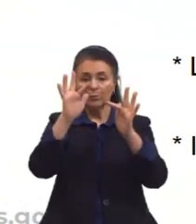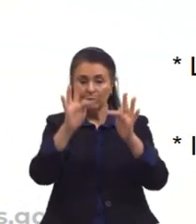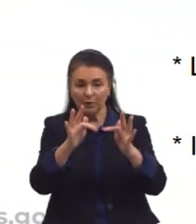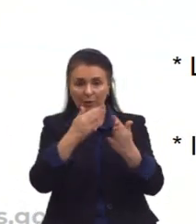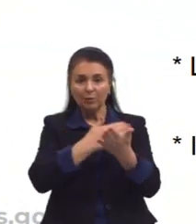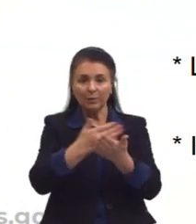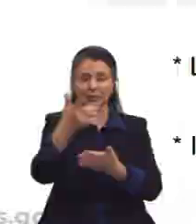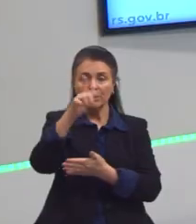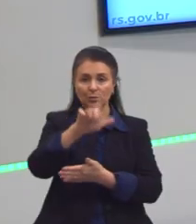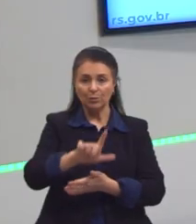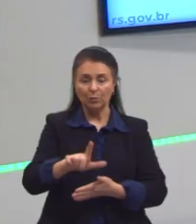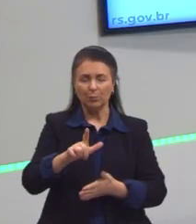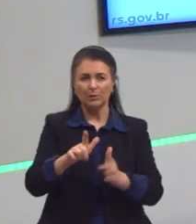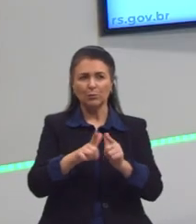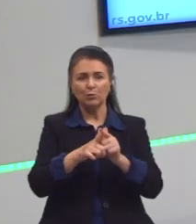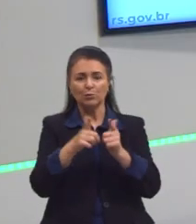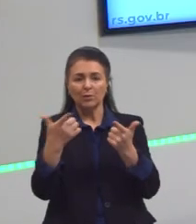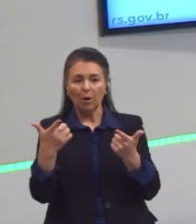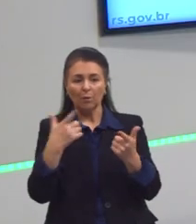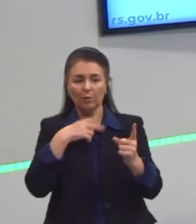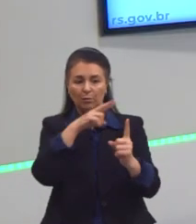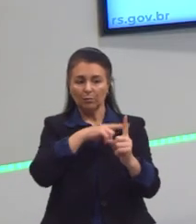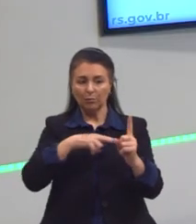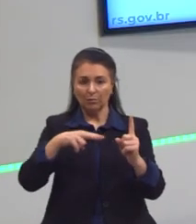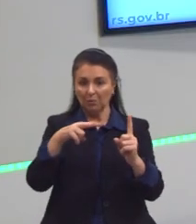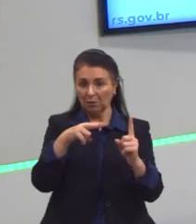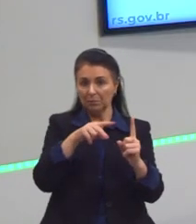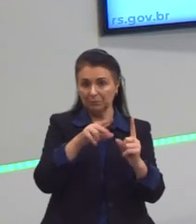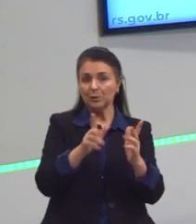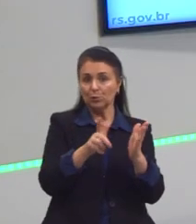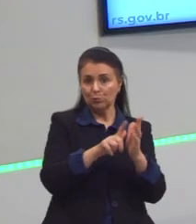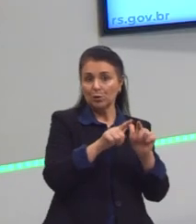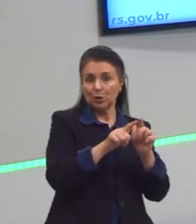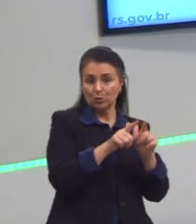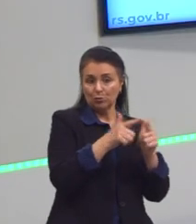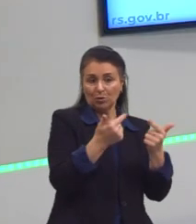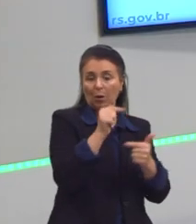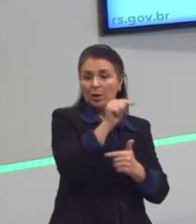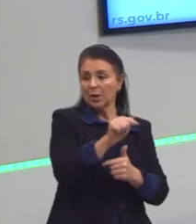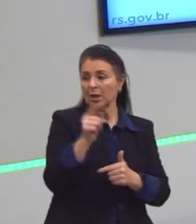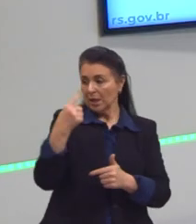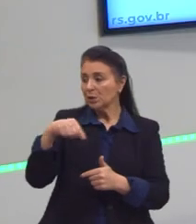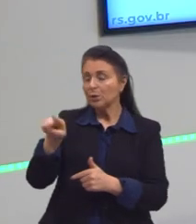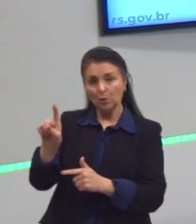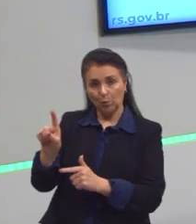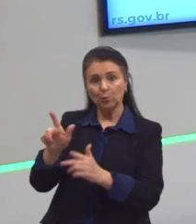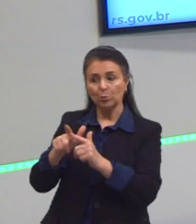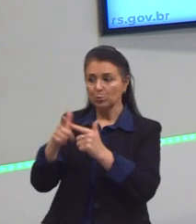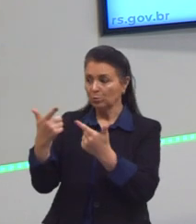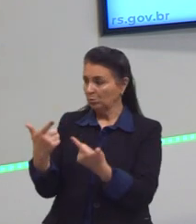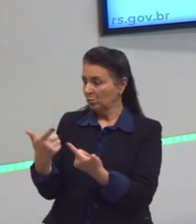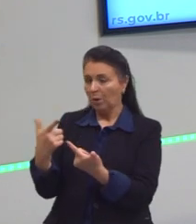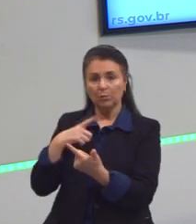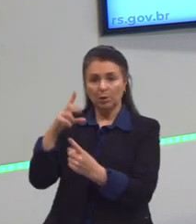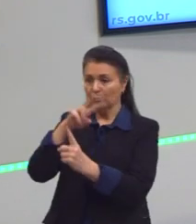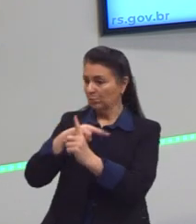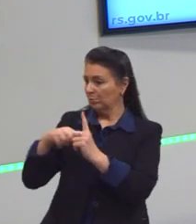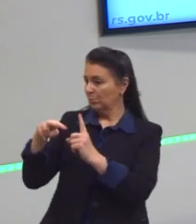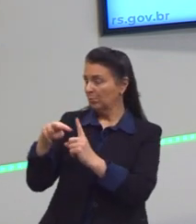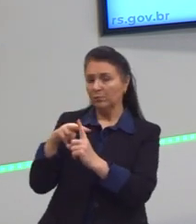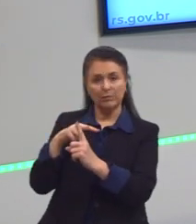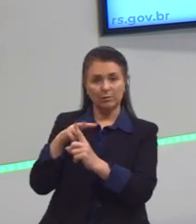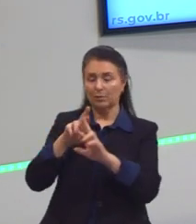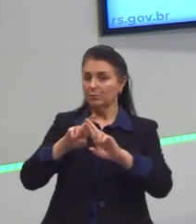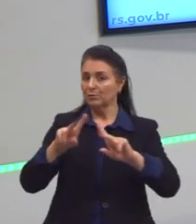nós temos um jornal com um ponto de vista, outro jornal com outro ponto de vista. A partir desses pontos de vista, nós chegamos a um terceiro